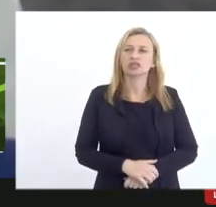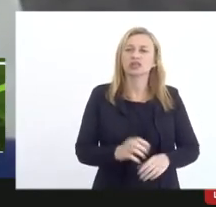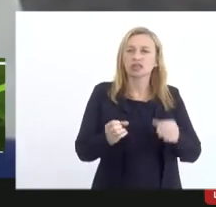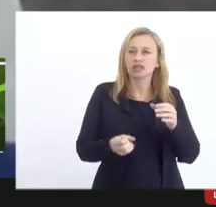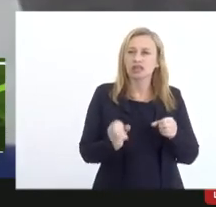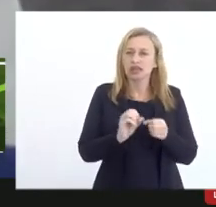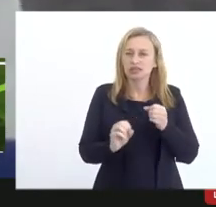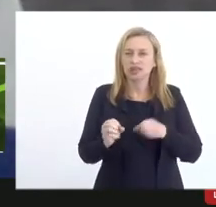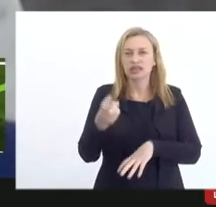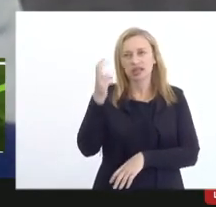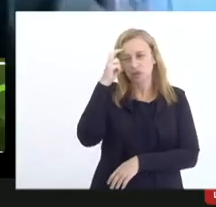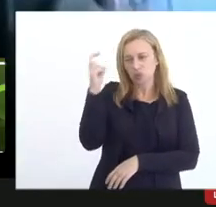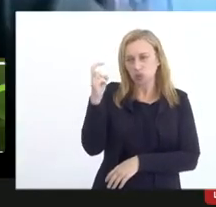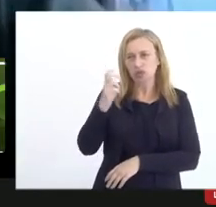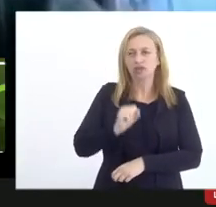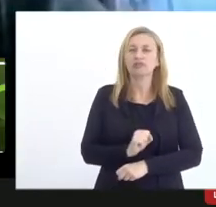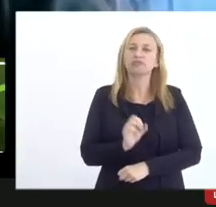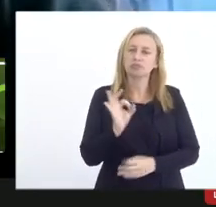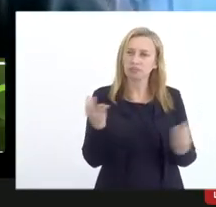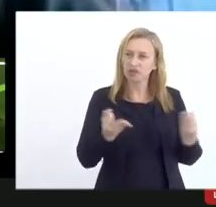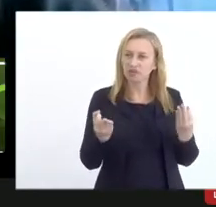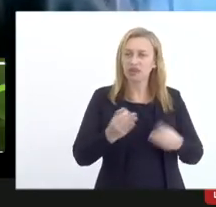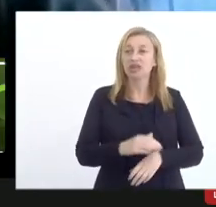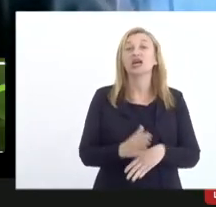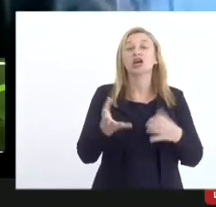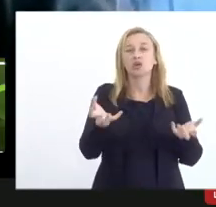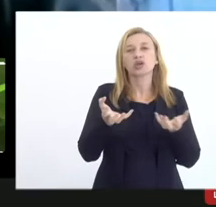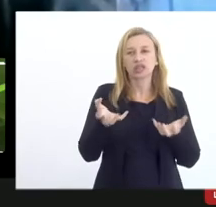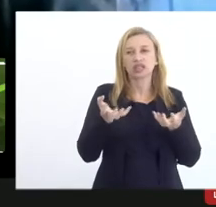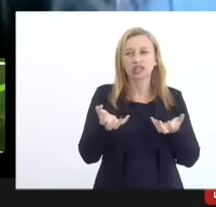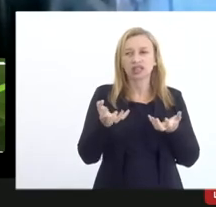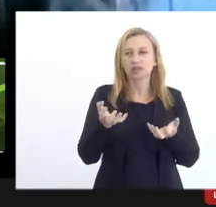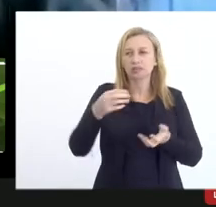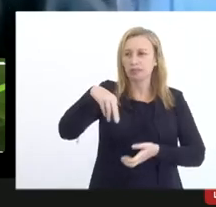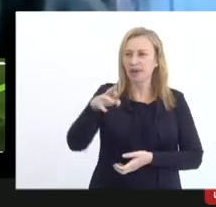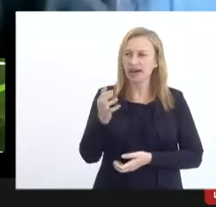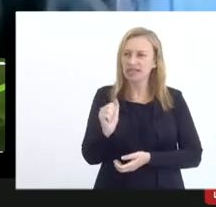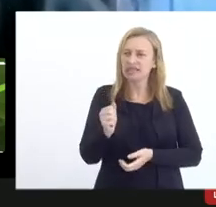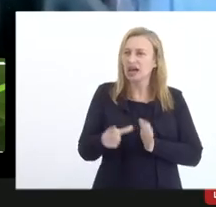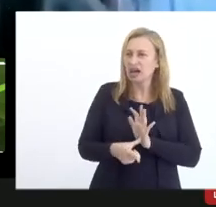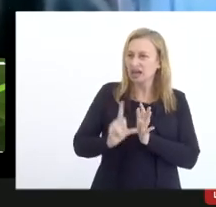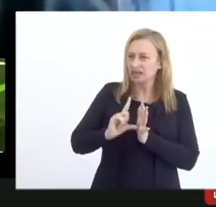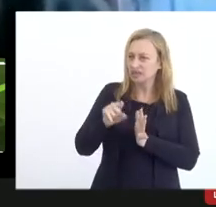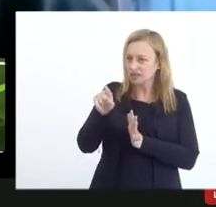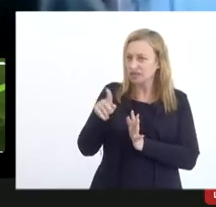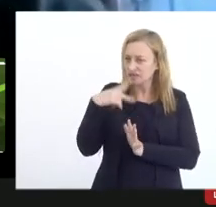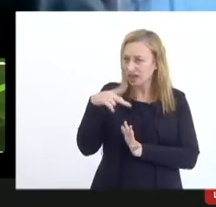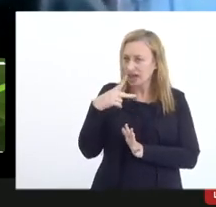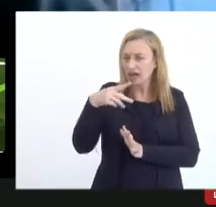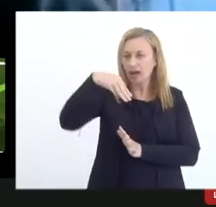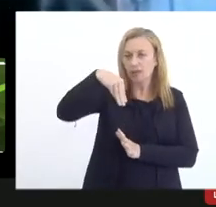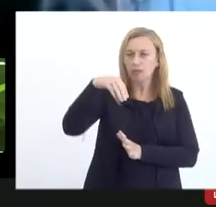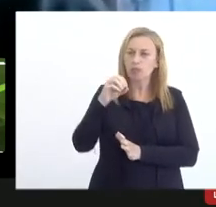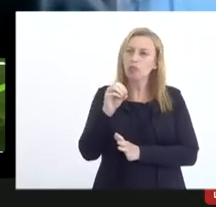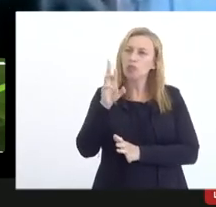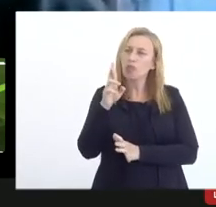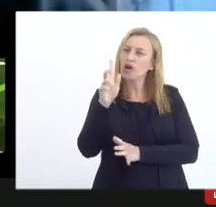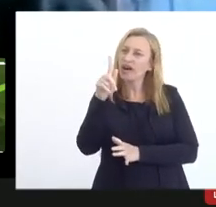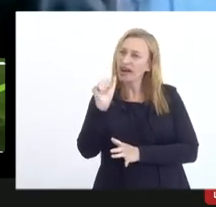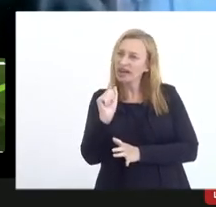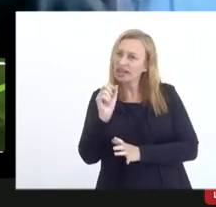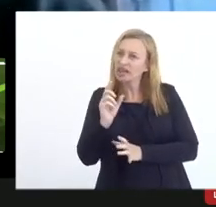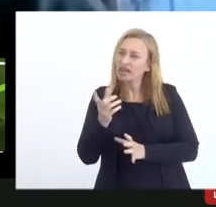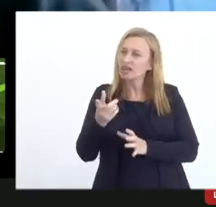culturais acho que seria isso eu queria Márcia antes de passar pra você Morgana vamos